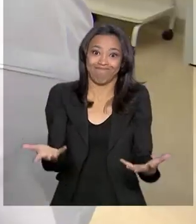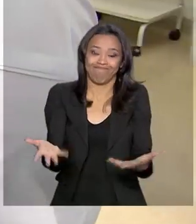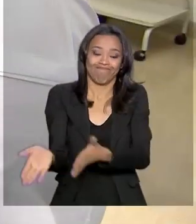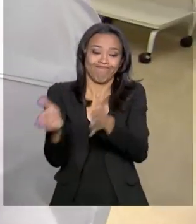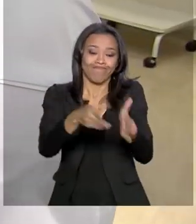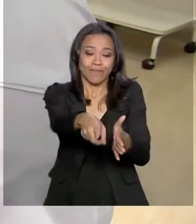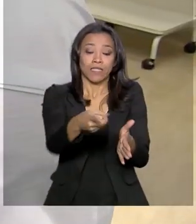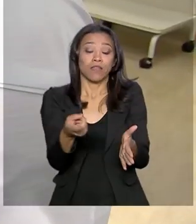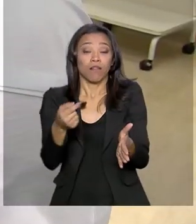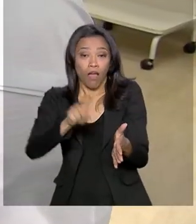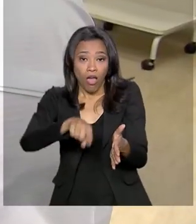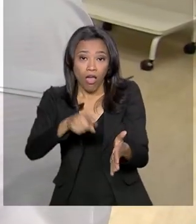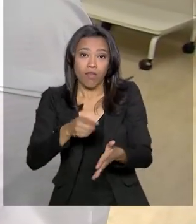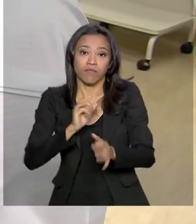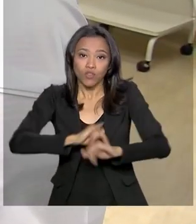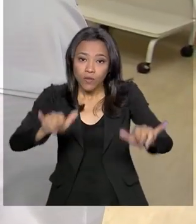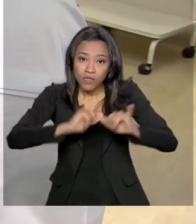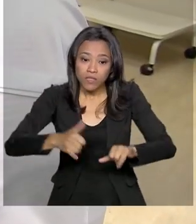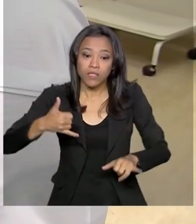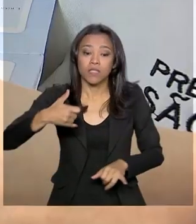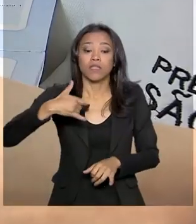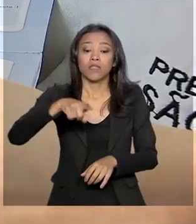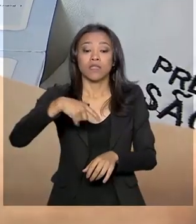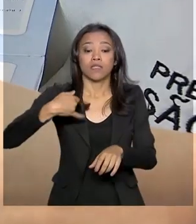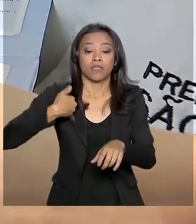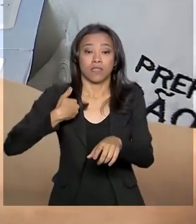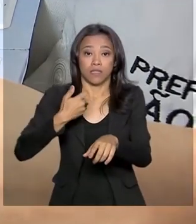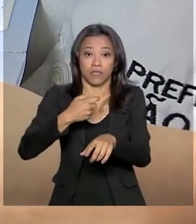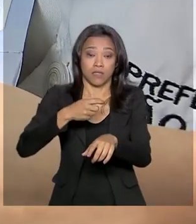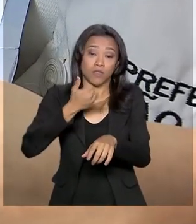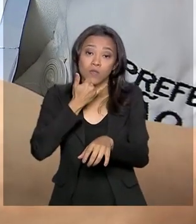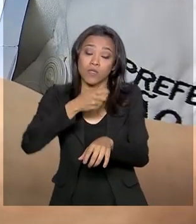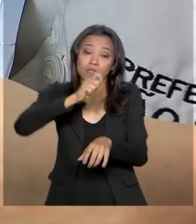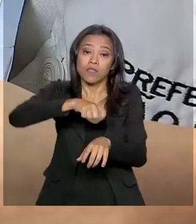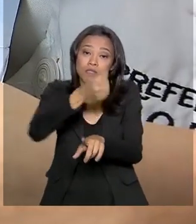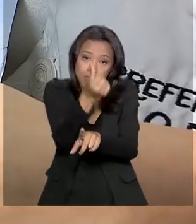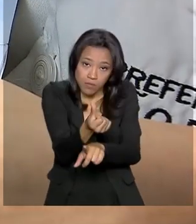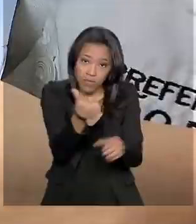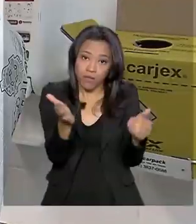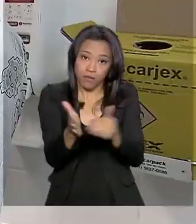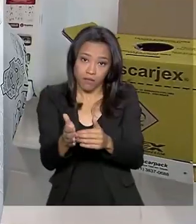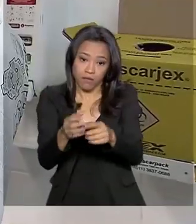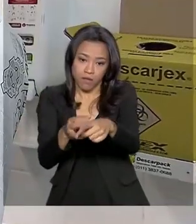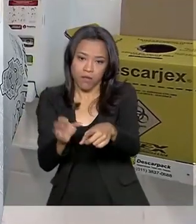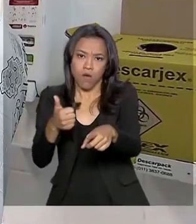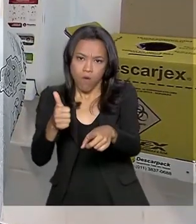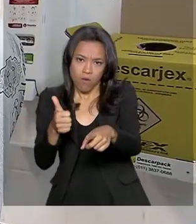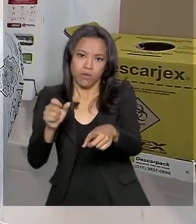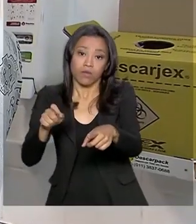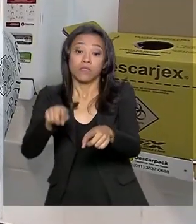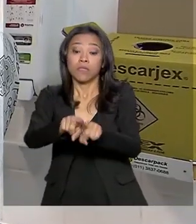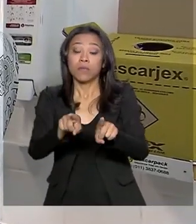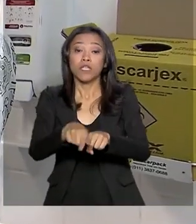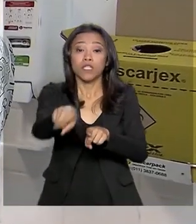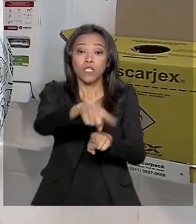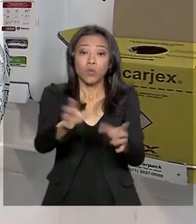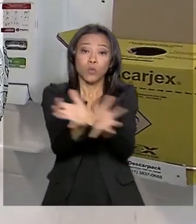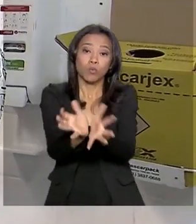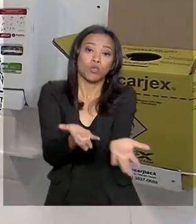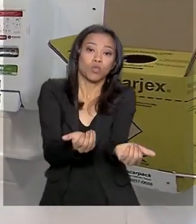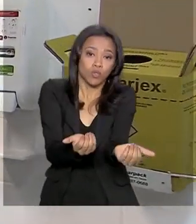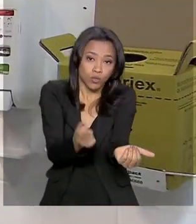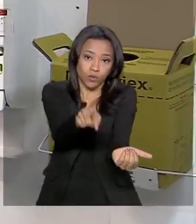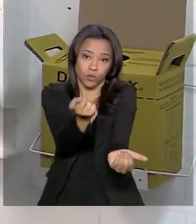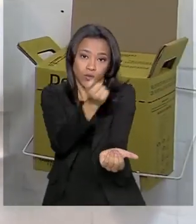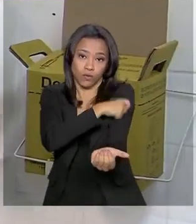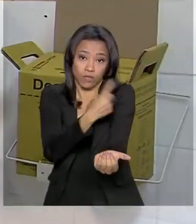é voltada a bebês de 6 a 11 meses, que vão tomar a primeira dose. E também jovens de 15 a 29 anos. Essa